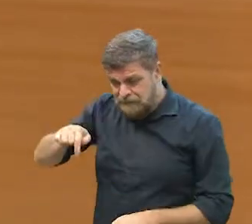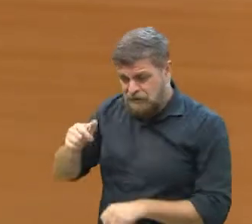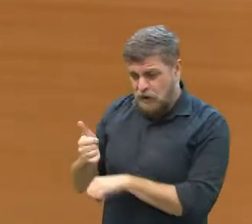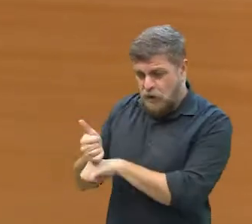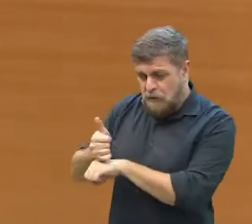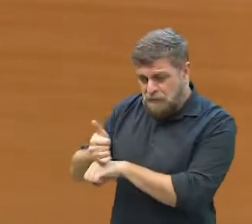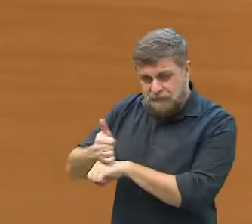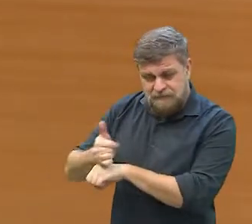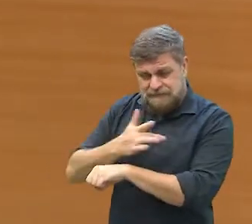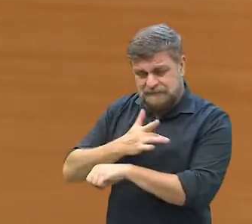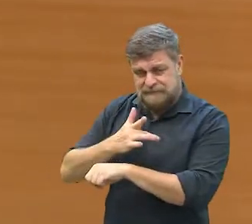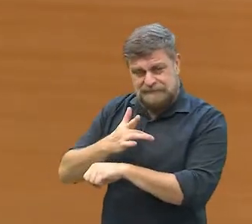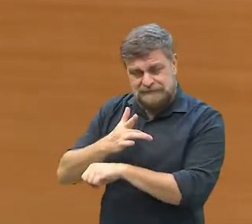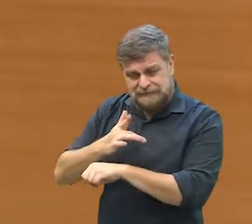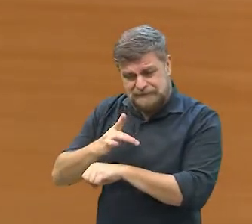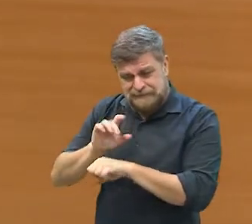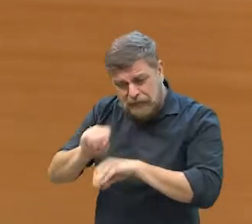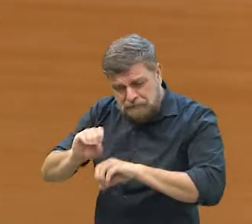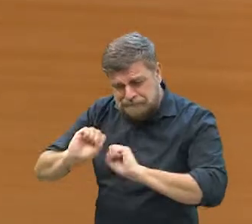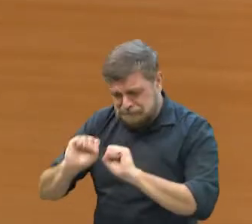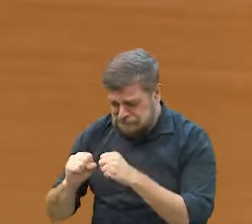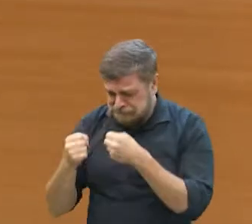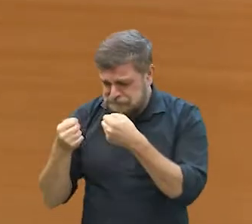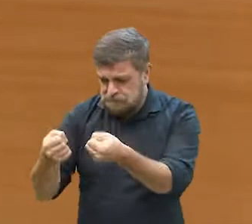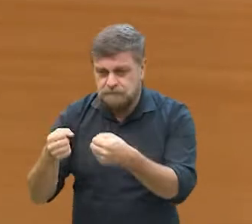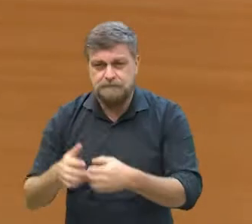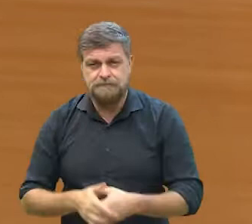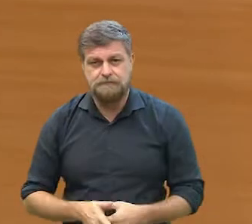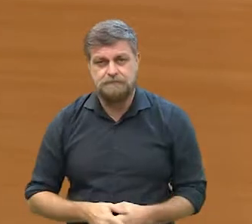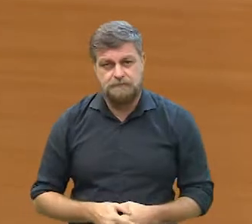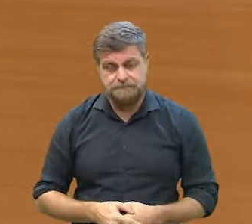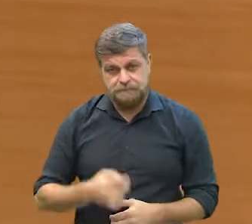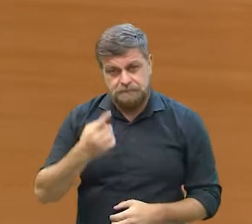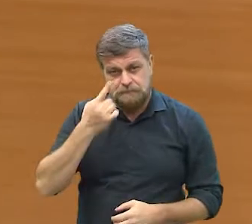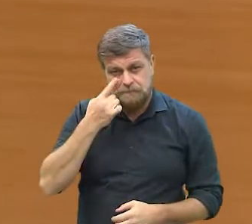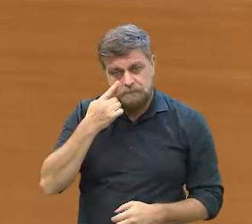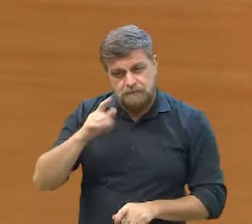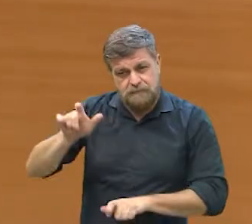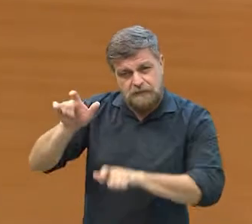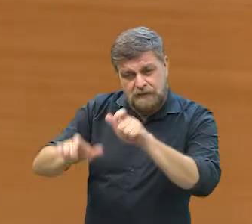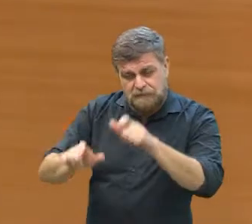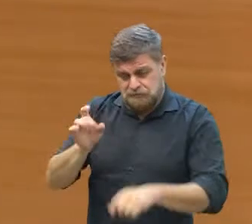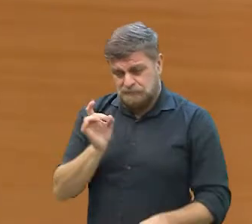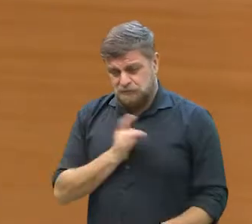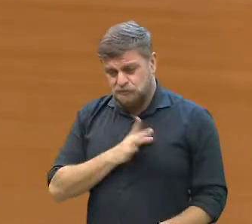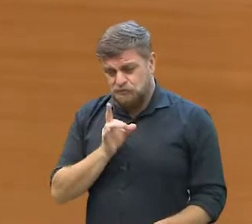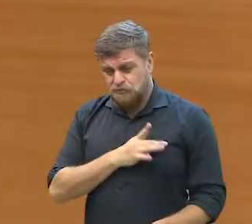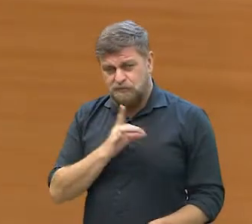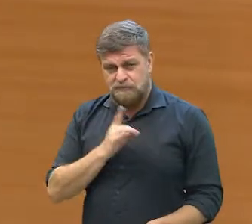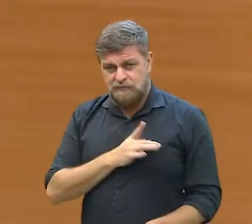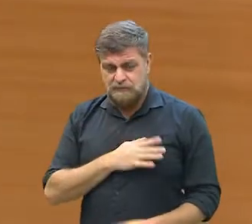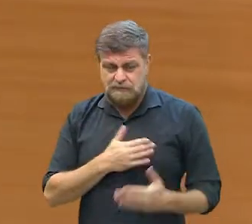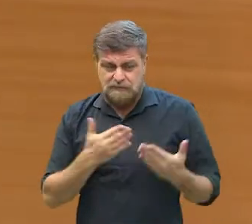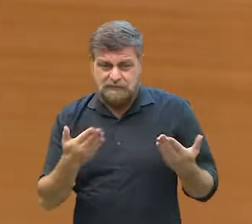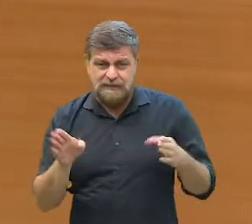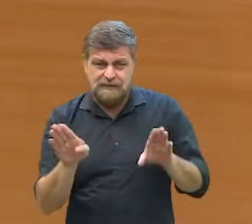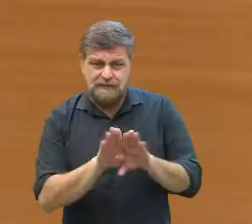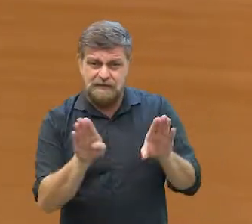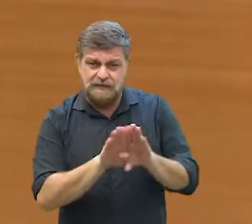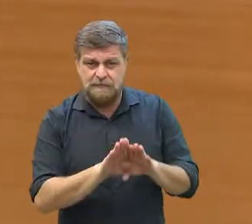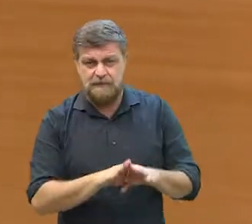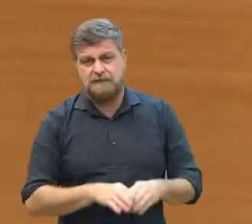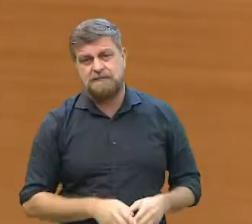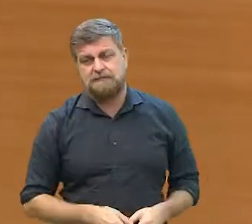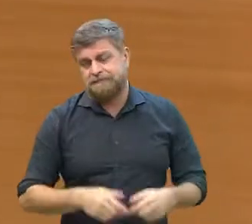esforço muito grande. Nós estamos vendo aí, né, as pessoas que, por um lado, estão com medo, mas, por outro,